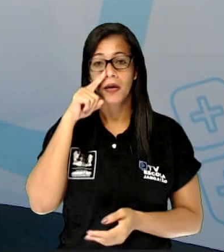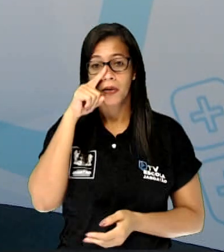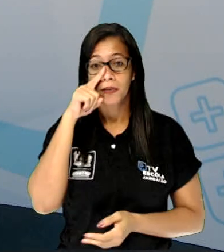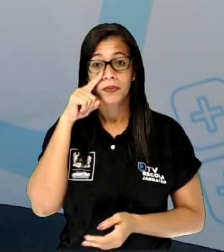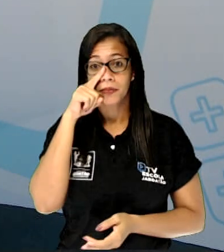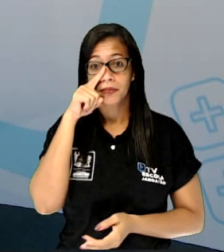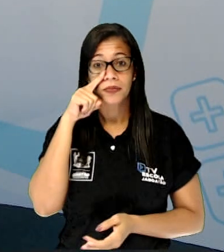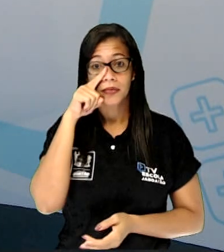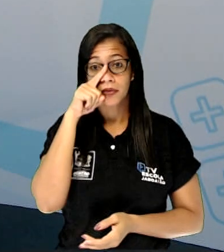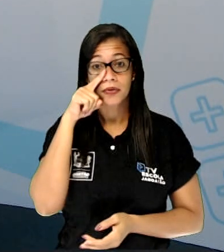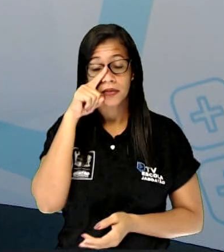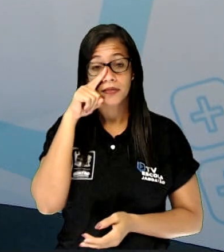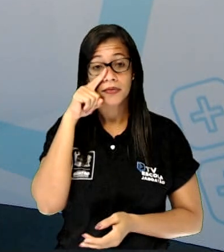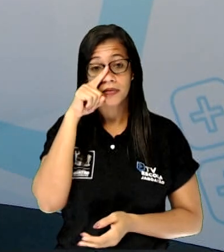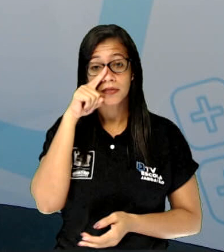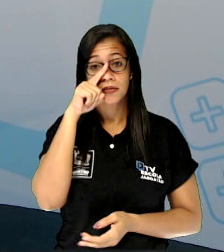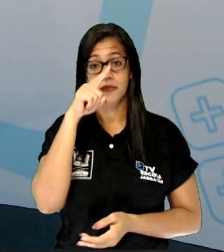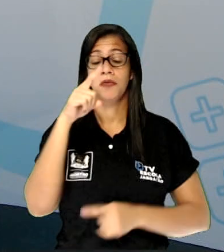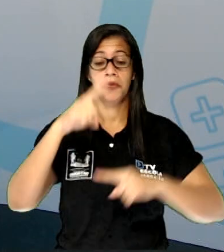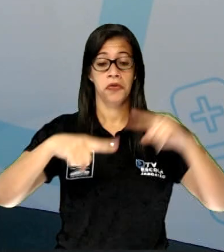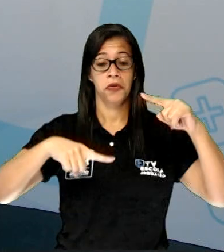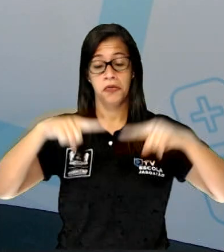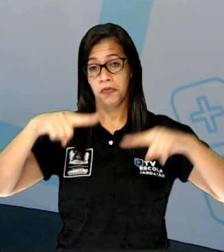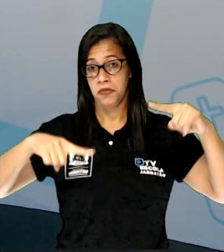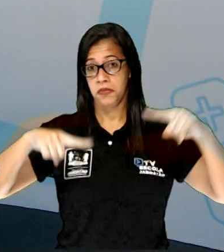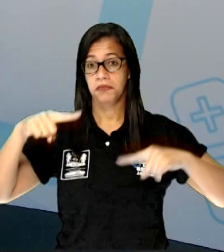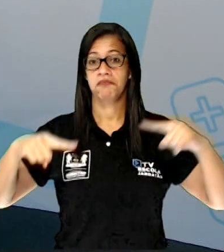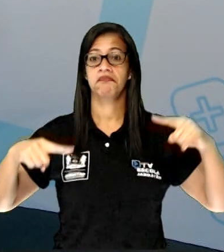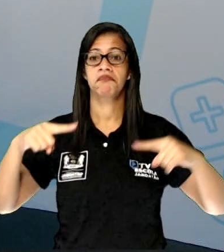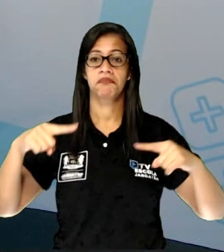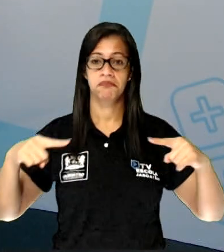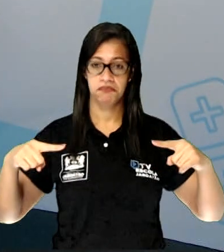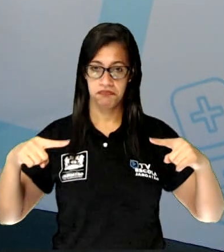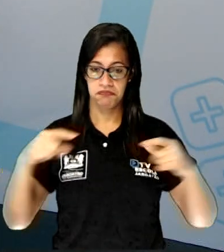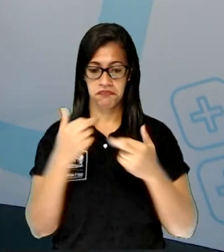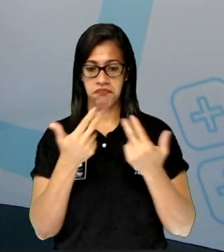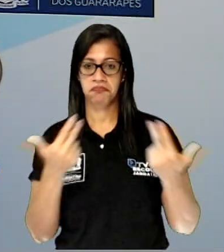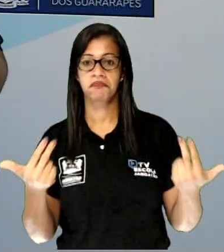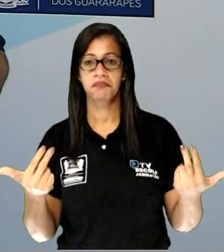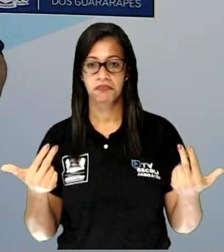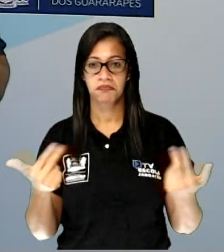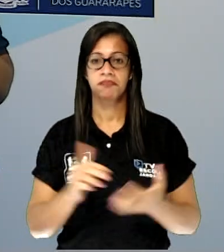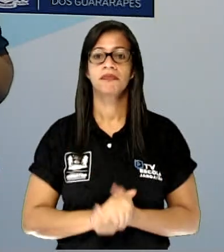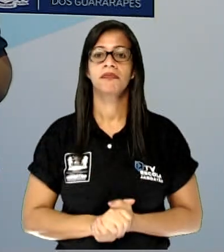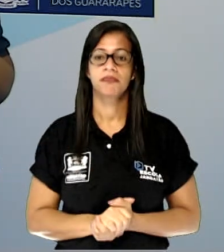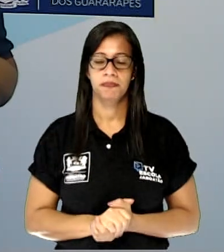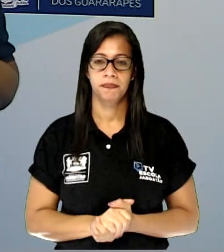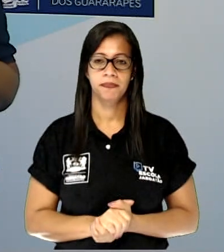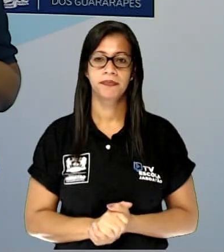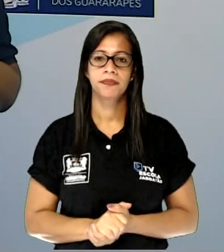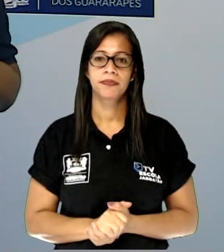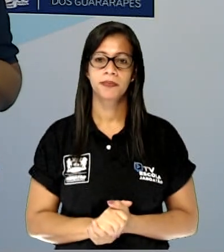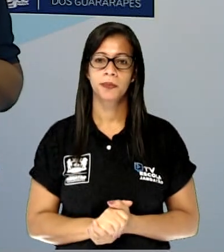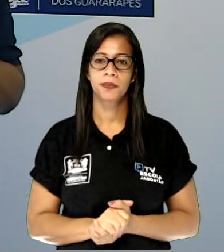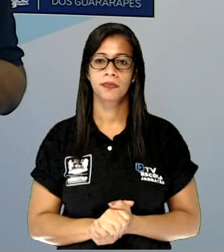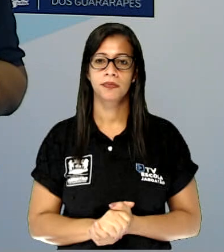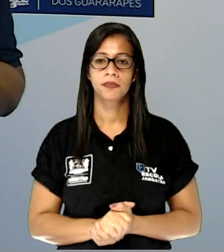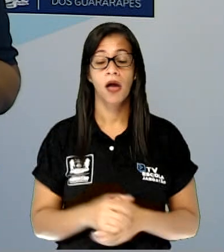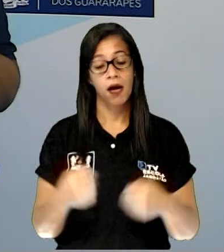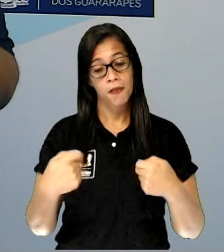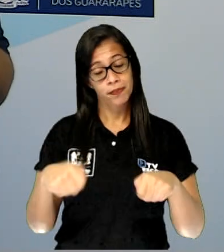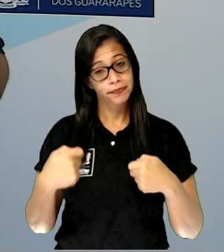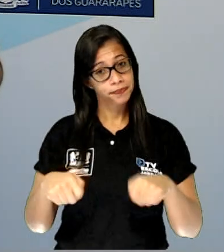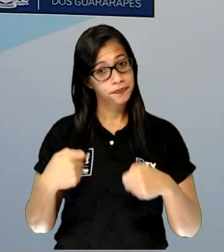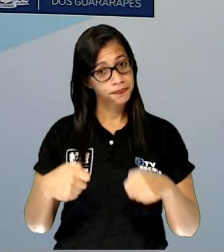e perigos no uso de objetos e produtos. Acompanha comigo! Vamos